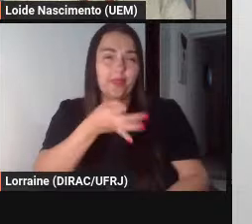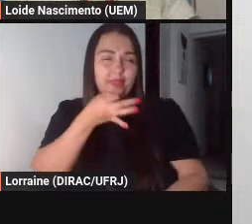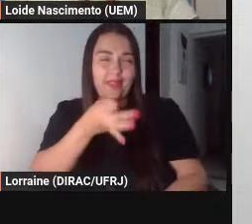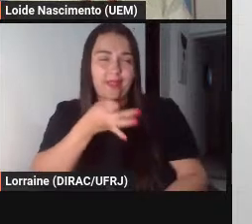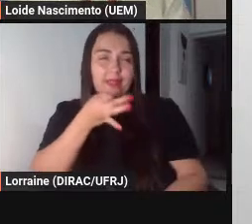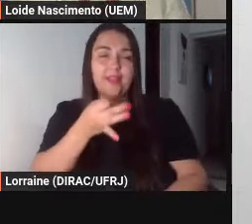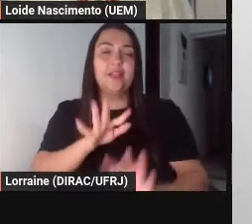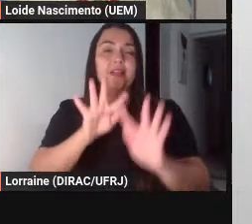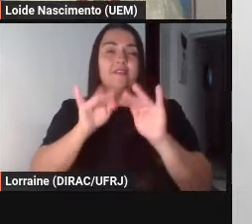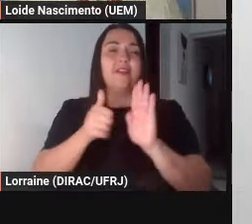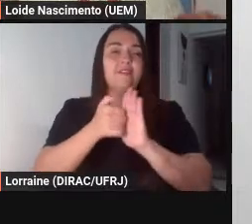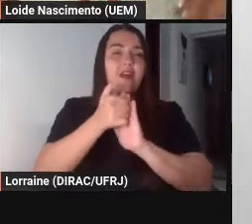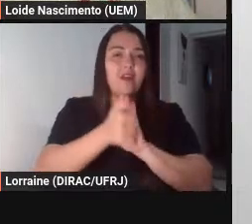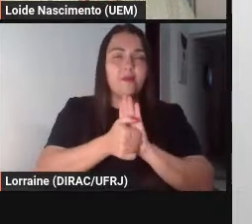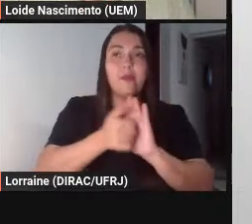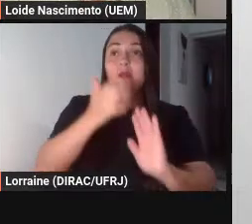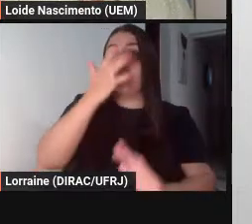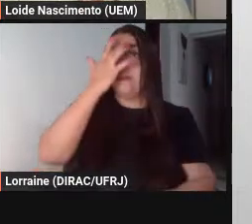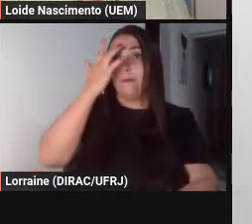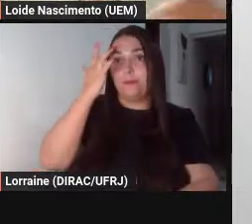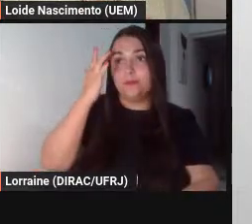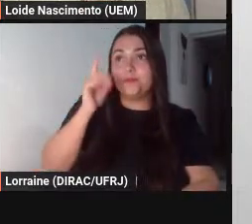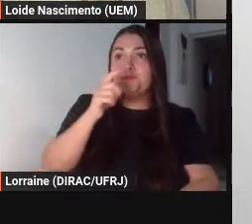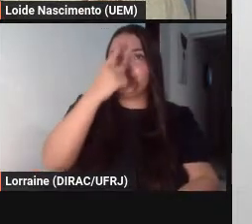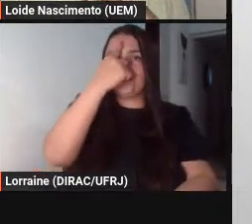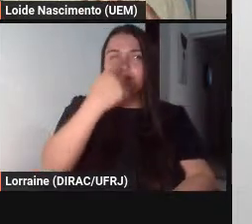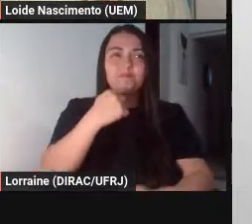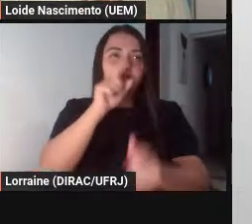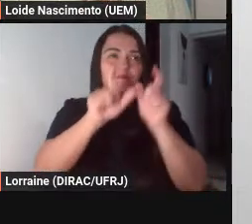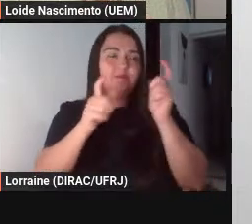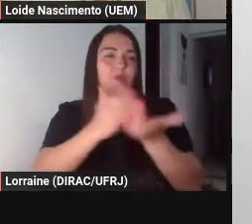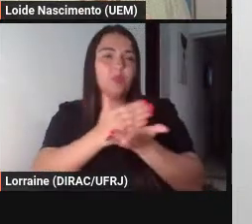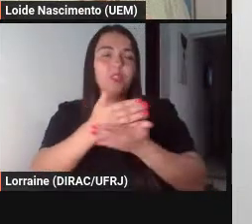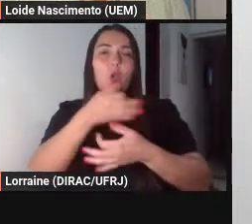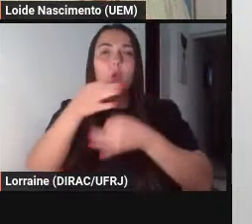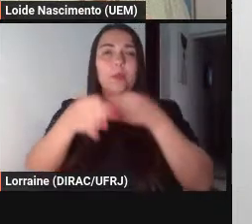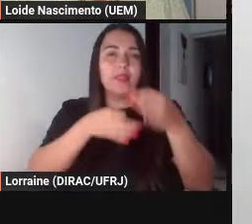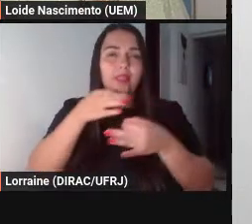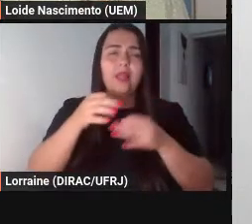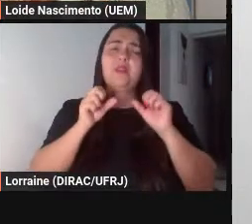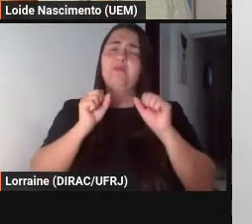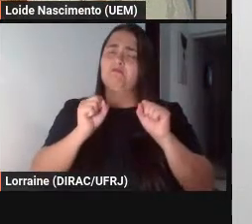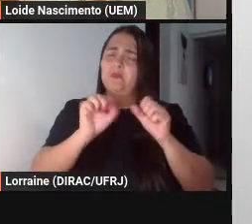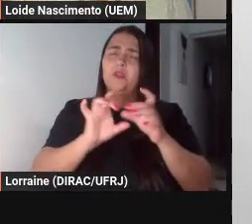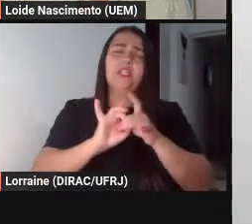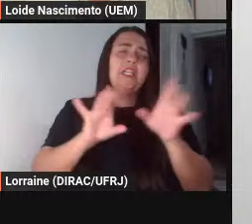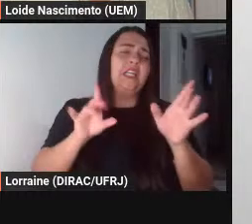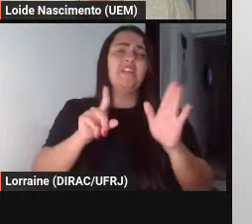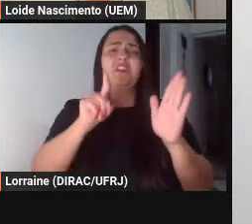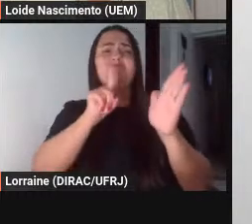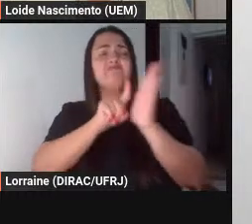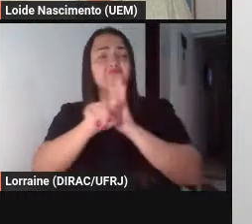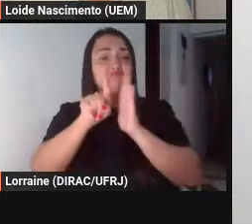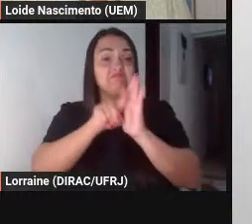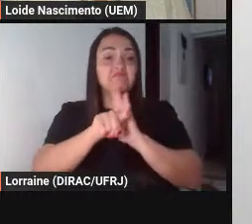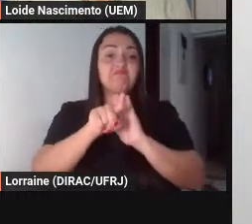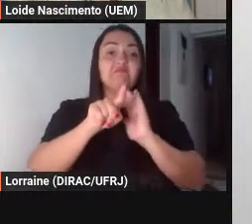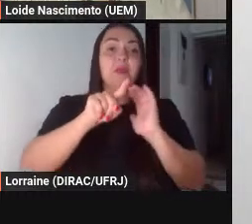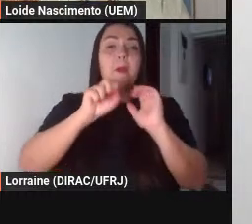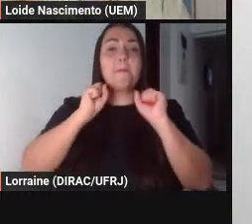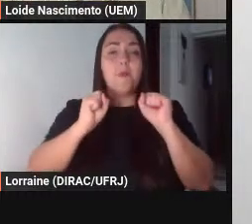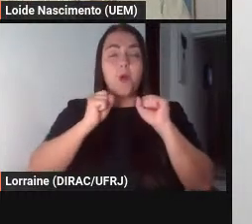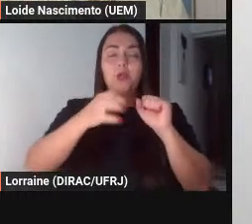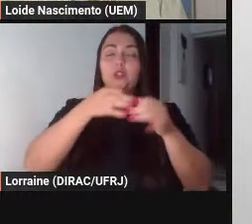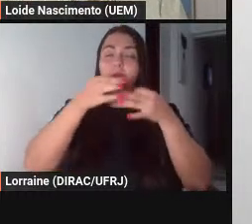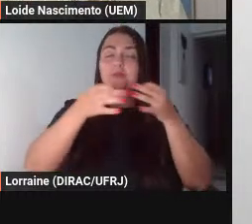termina e que as personagens iniciam seus comentários eles têm liberdade total para questionar para dar as mais diversas opiniões